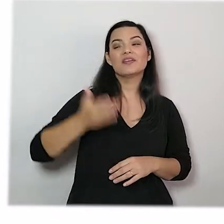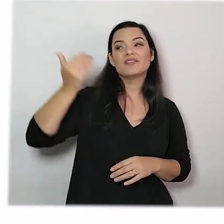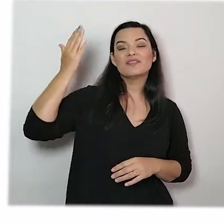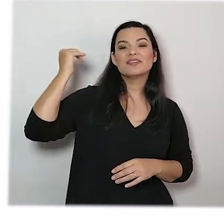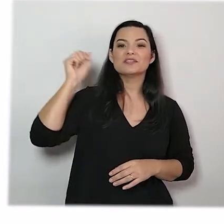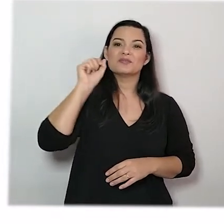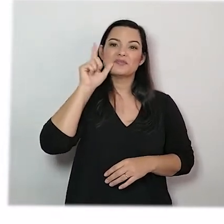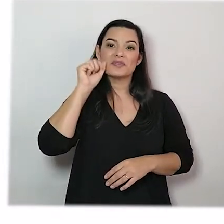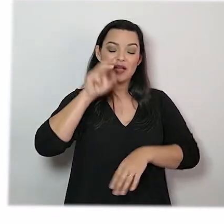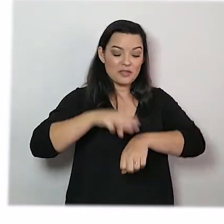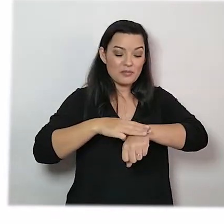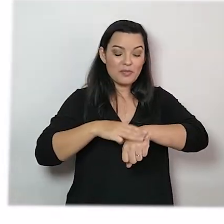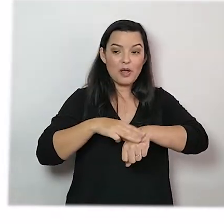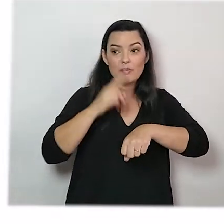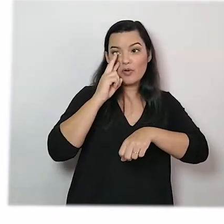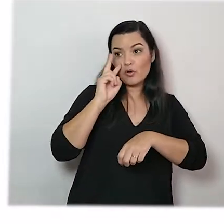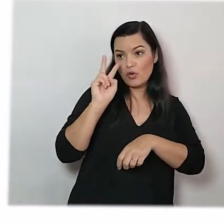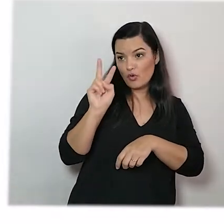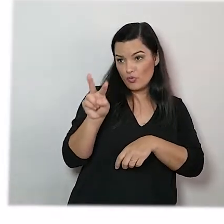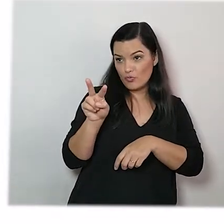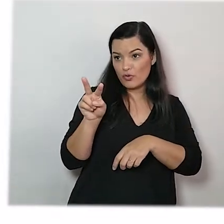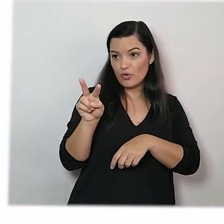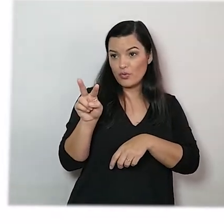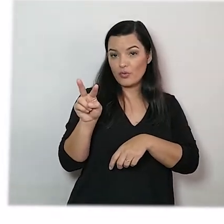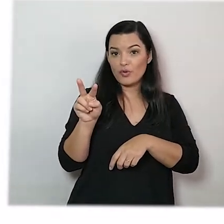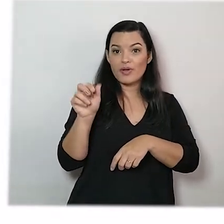marrom. Olhou para a gata e fez...